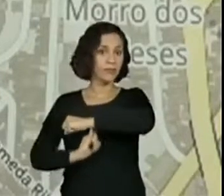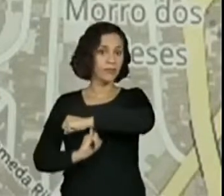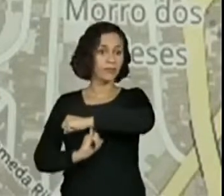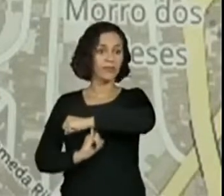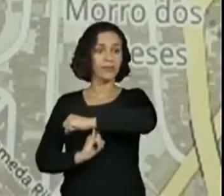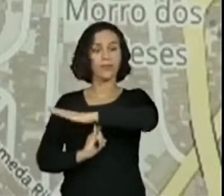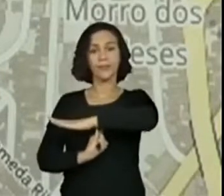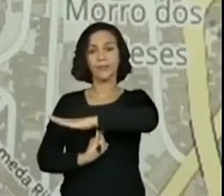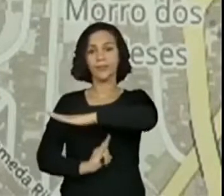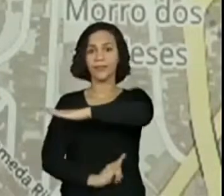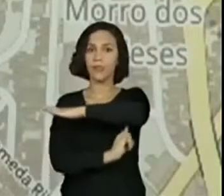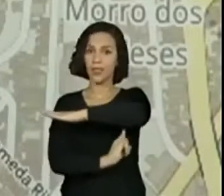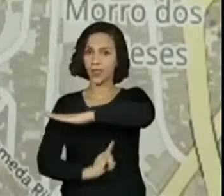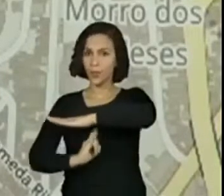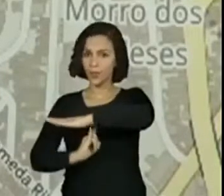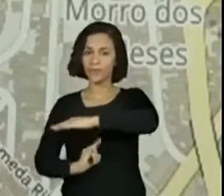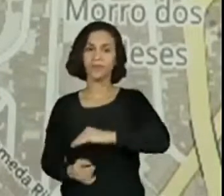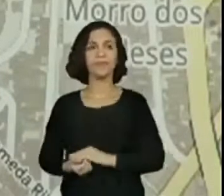Trianon Masp.